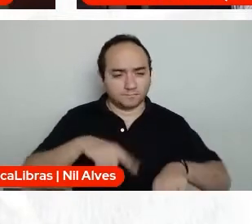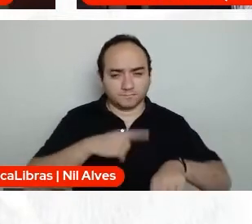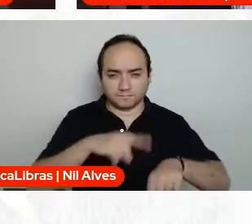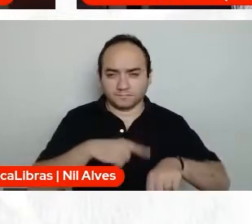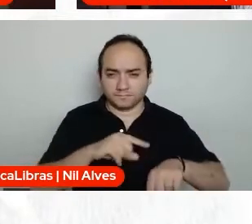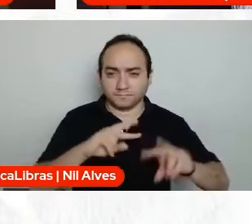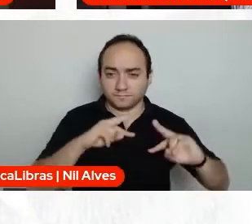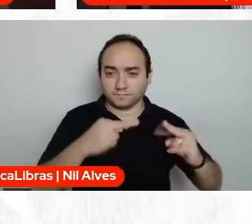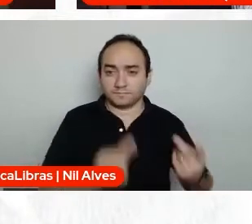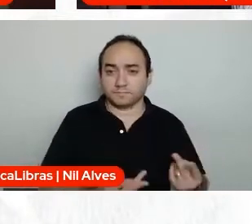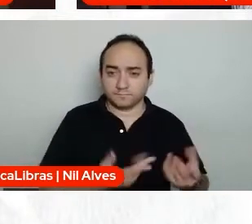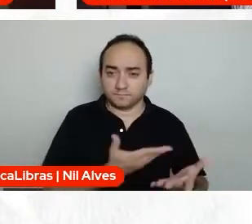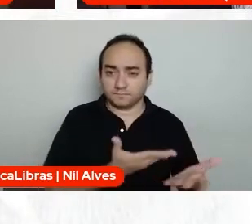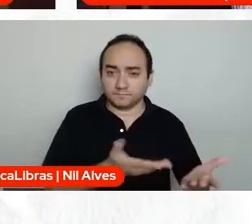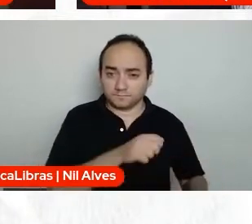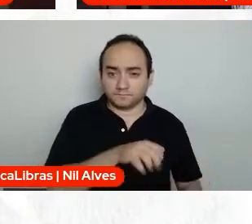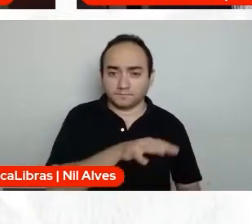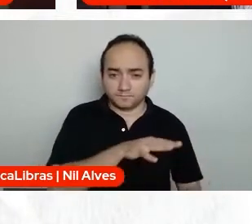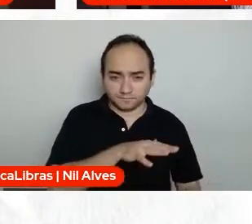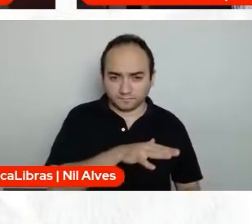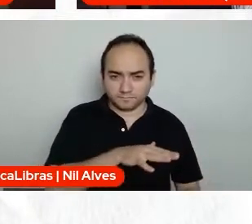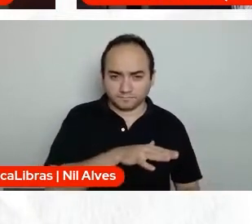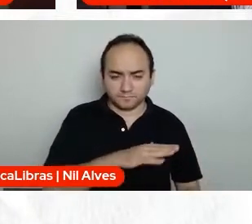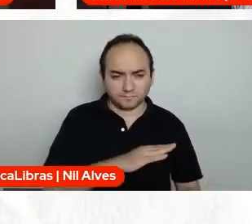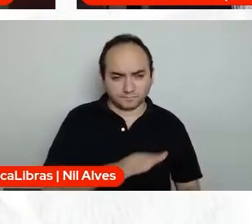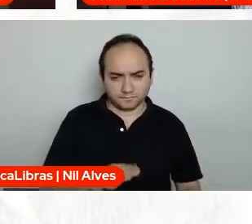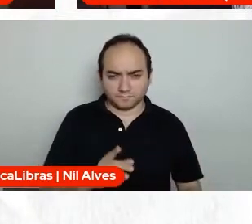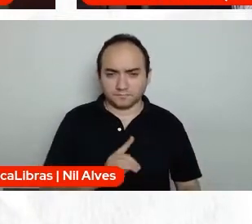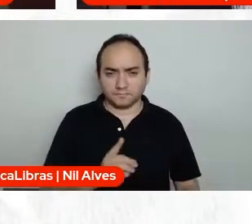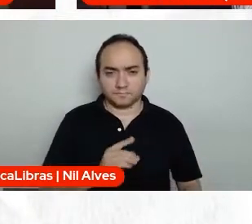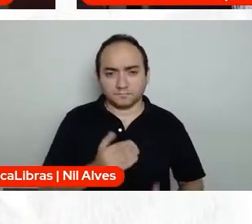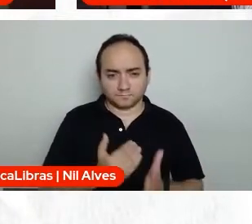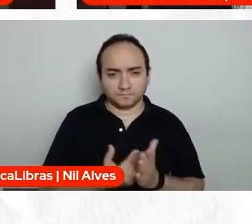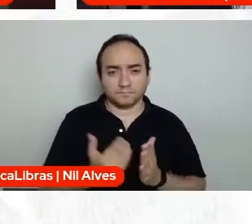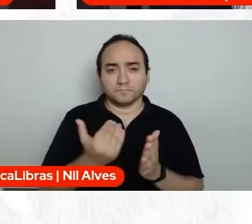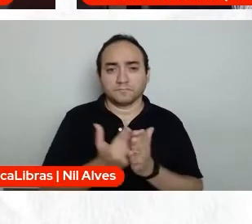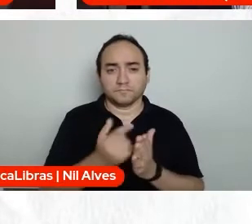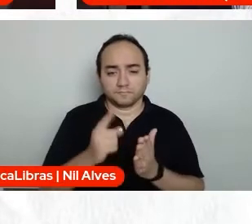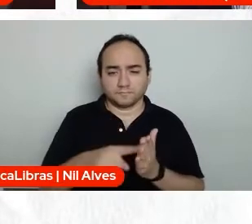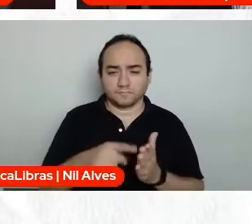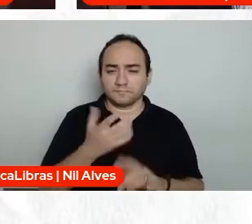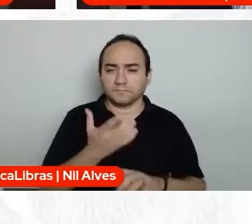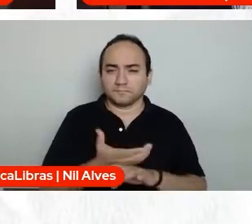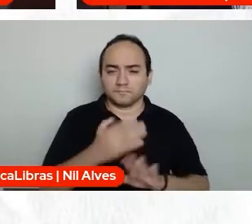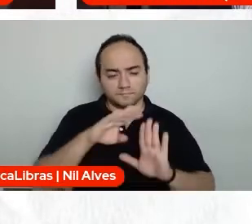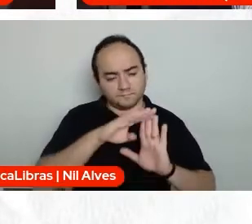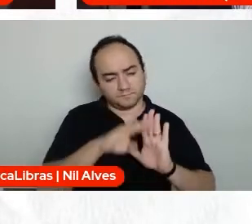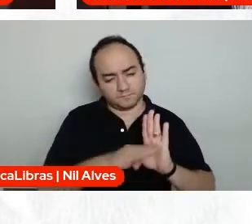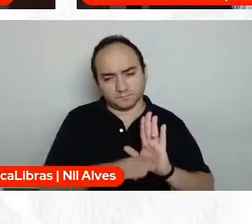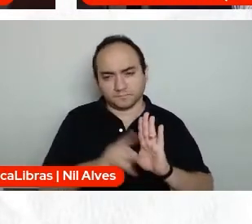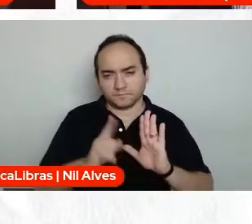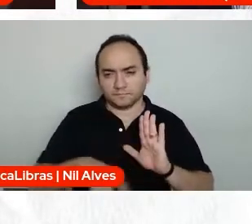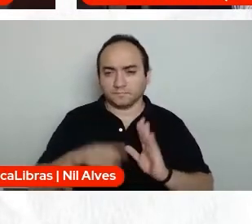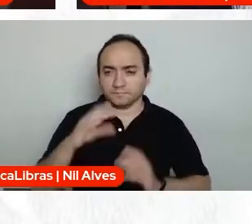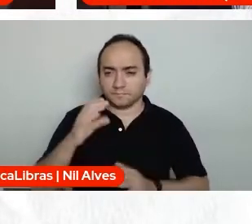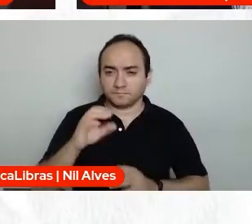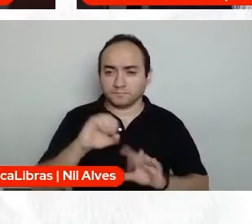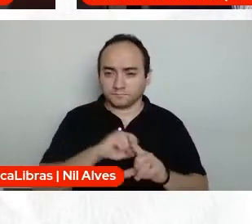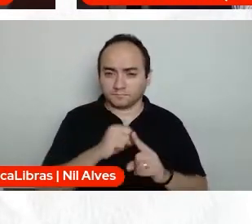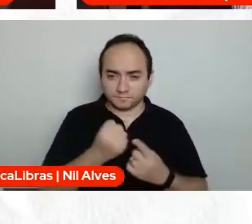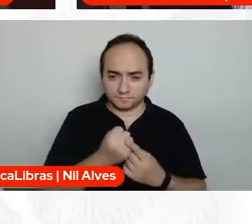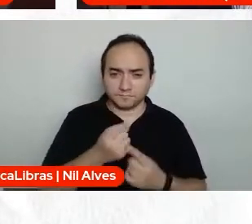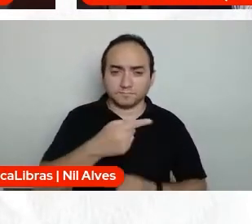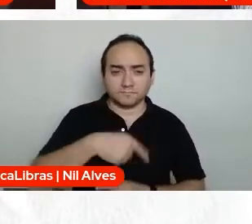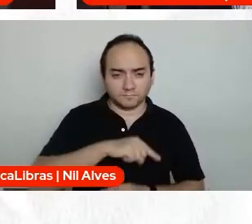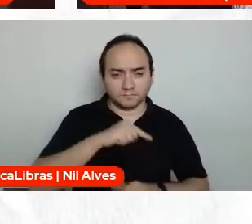humanas, e não só, né? Então, aquelas unidades curriculares que são de ciências humanas, nós trabalhamos